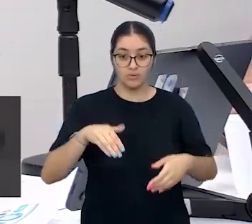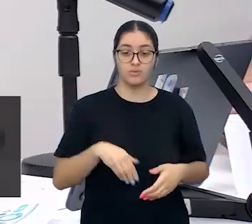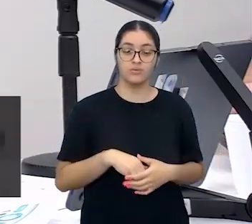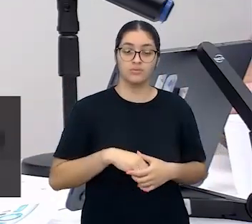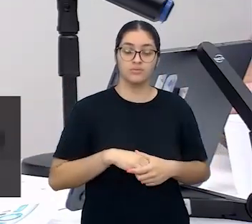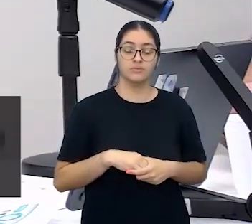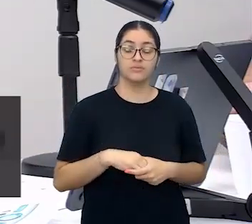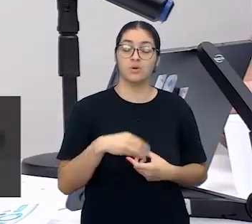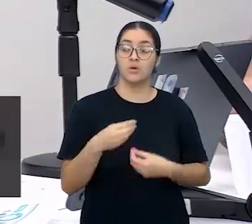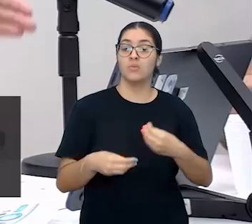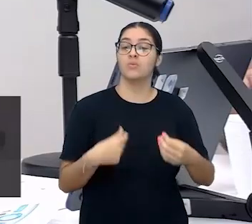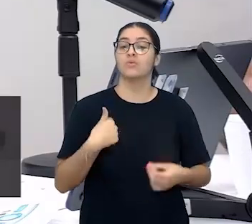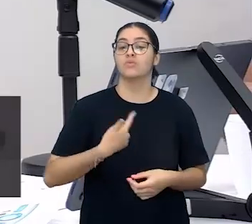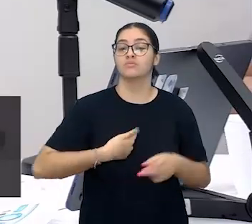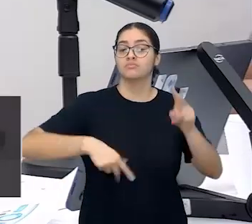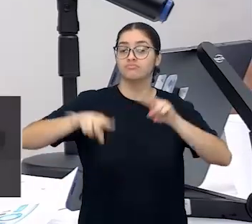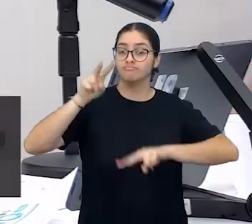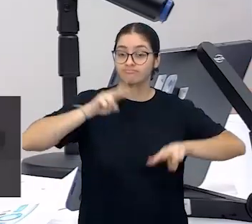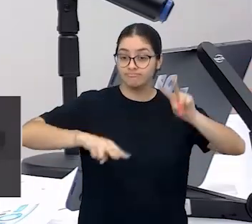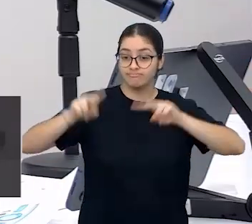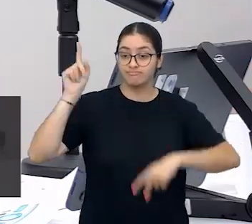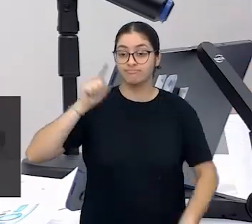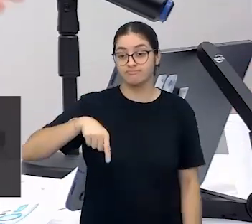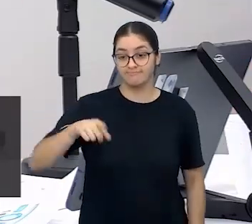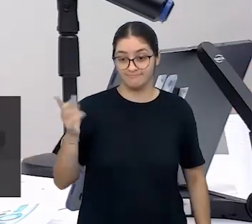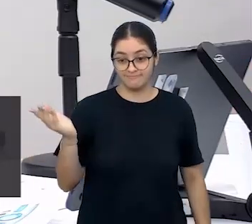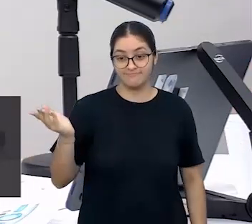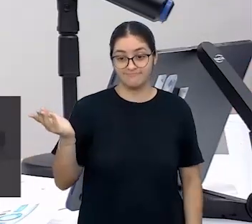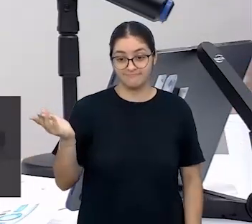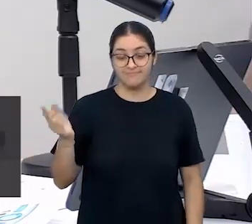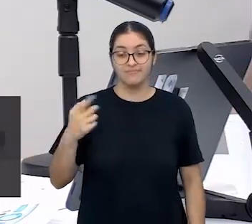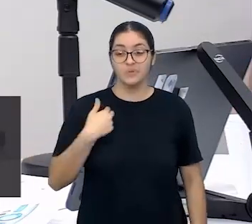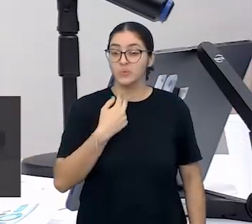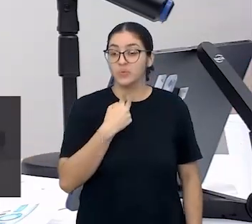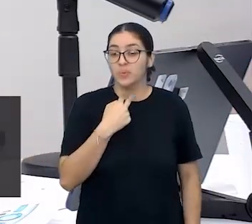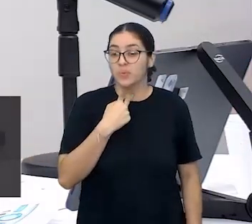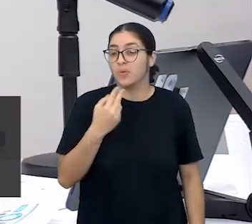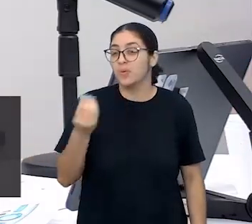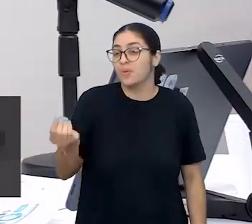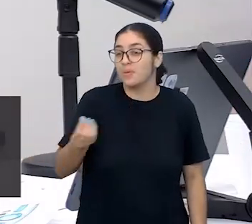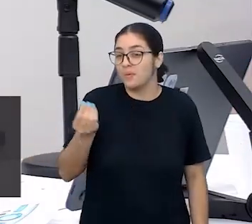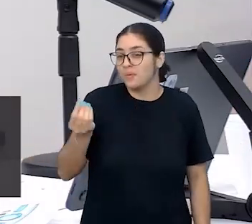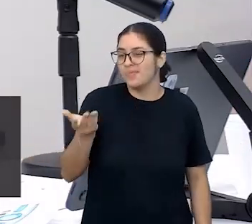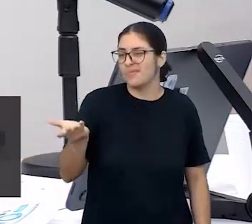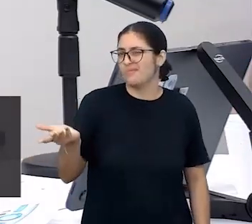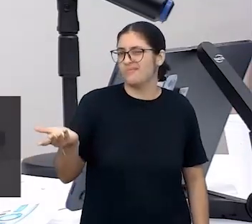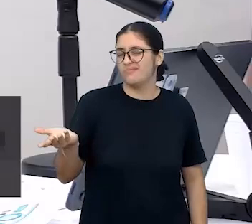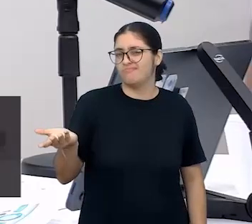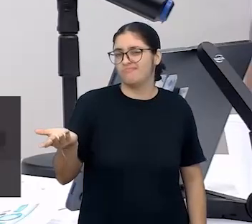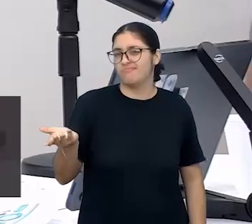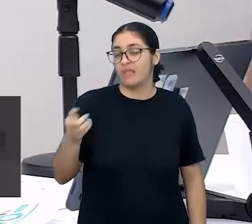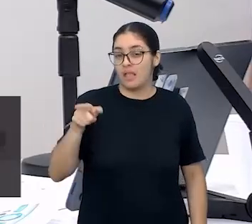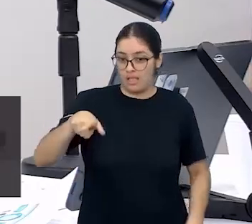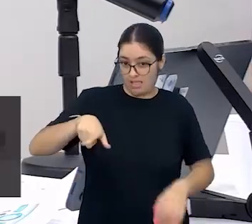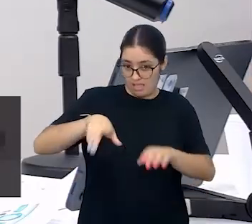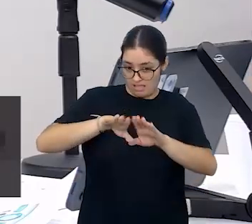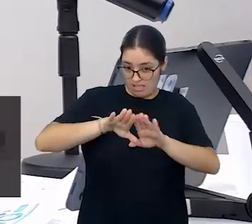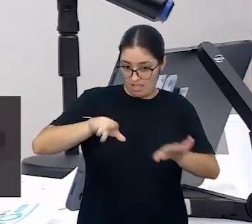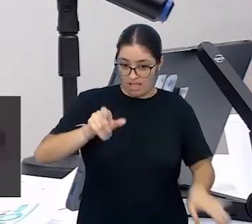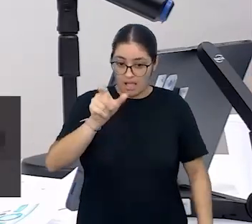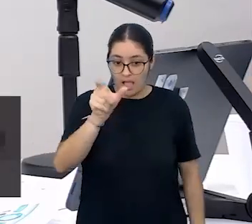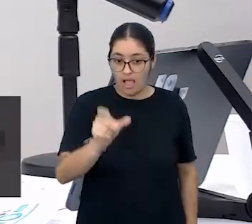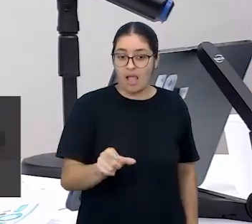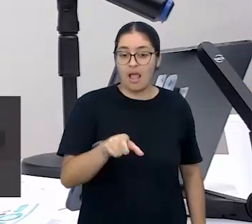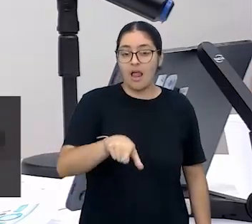como a gente olhar, está descrito ali. E a gente não pode deixar de levar em consideração aquilo que a criança é, o que ela